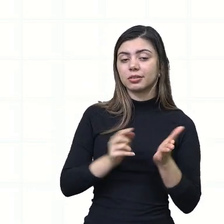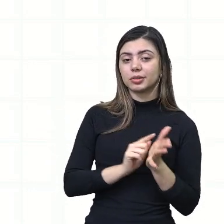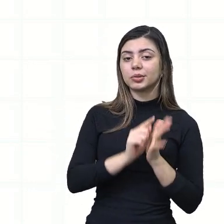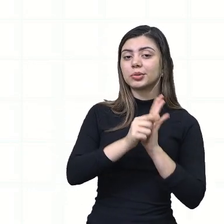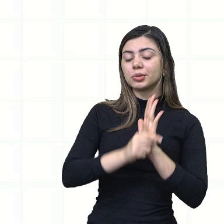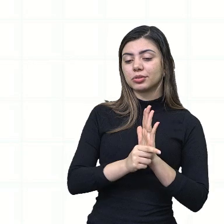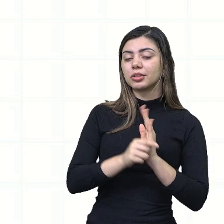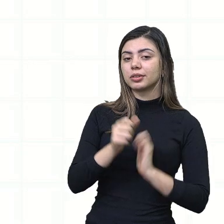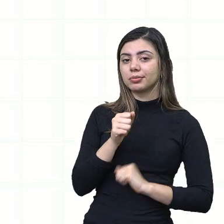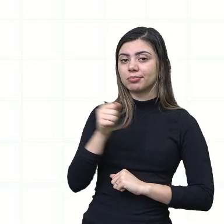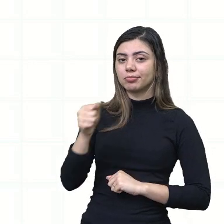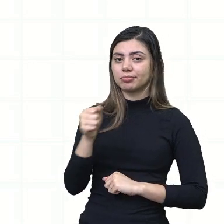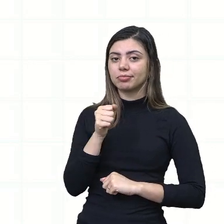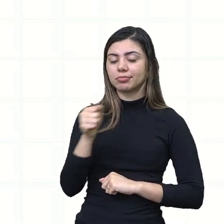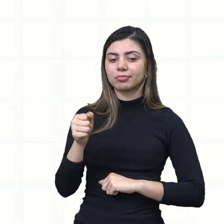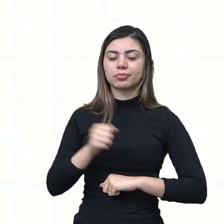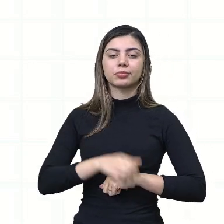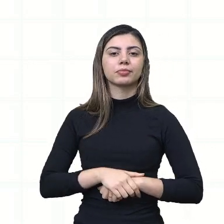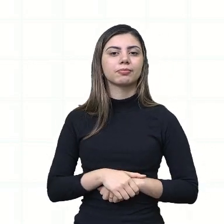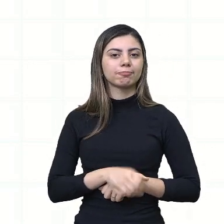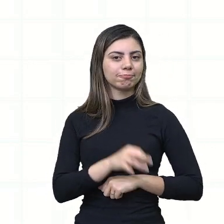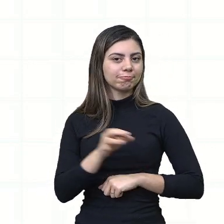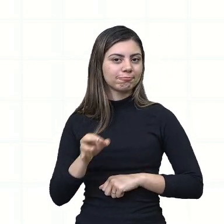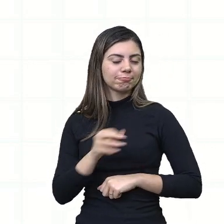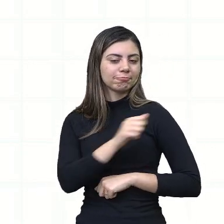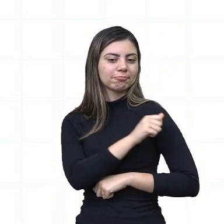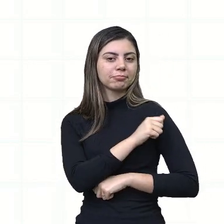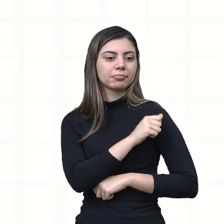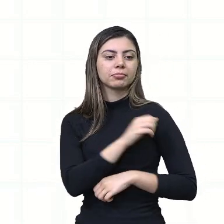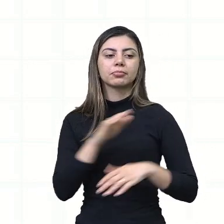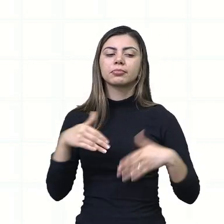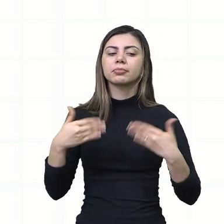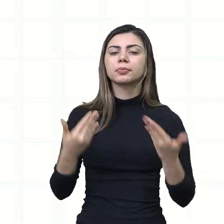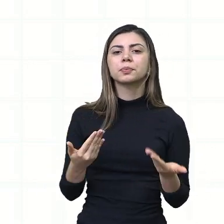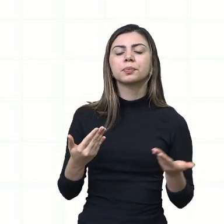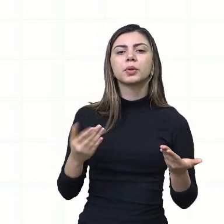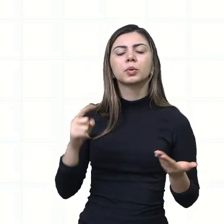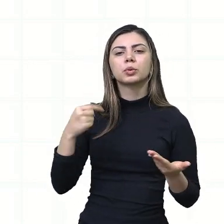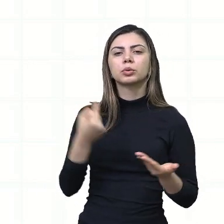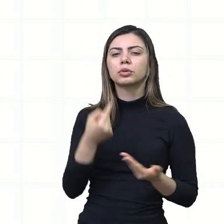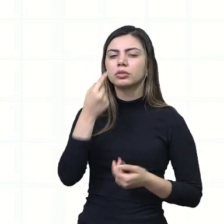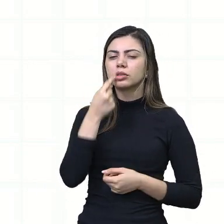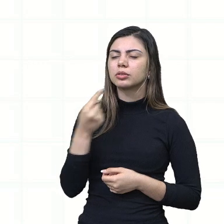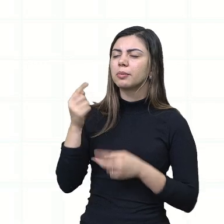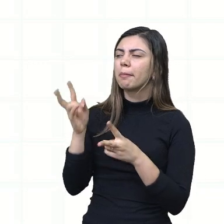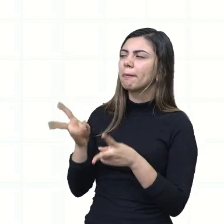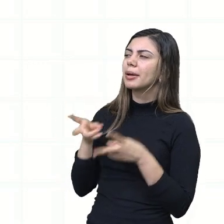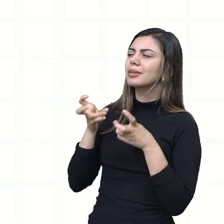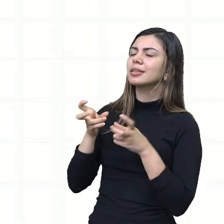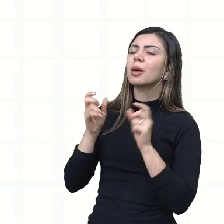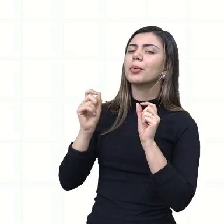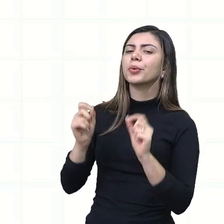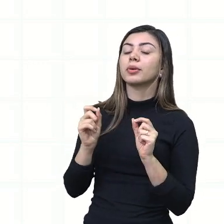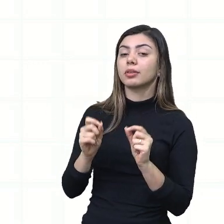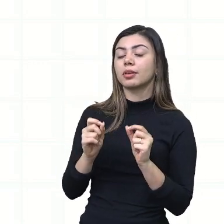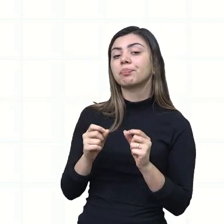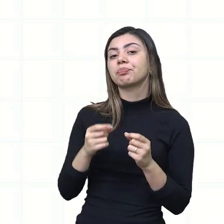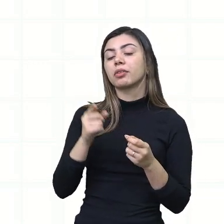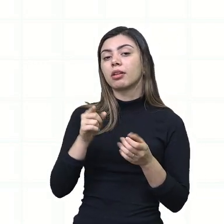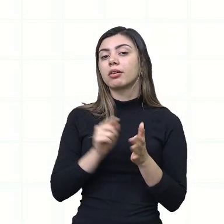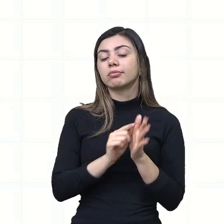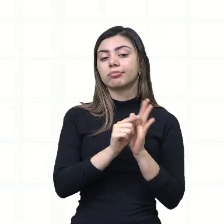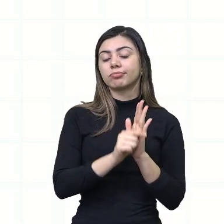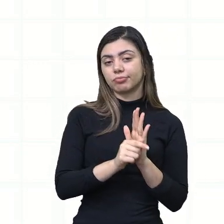jornalístico, certo pessoal? Então, a gente pode observar que o gênero jornalístico,